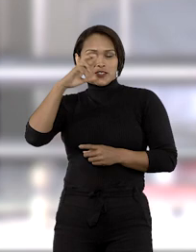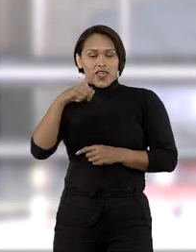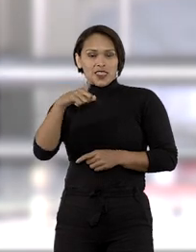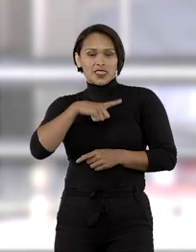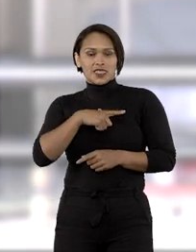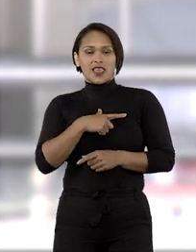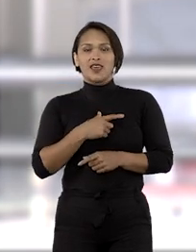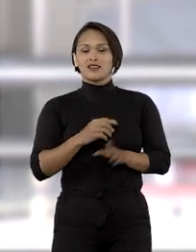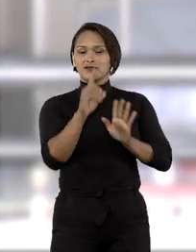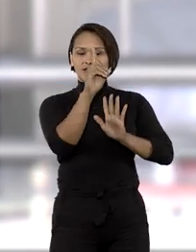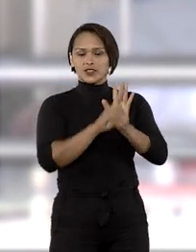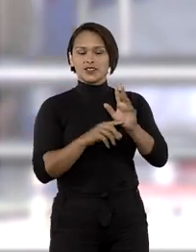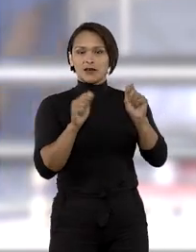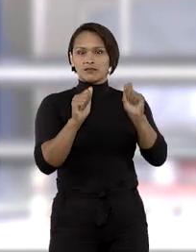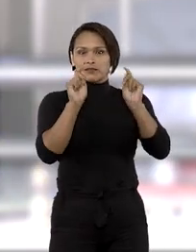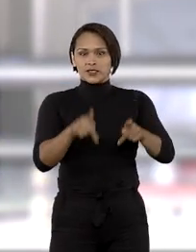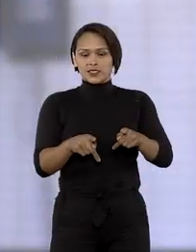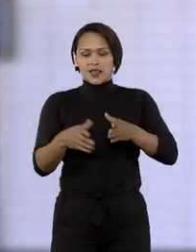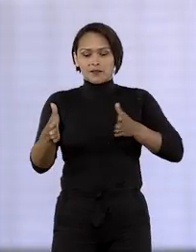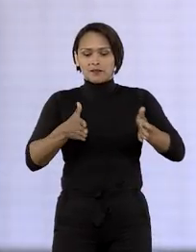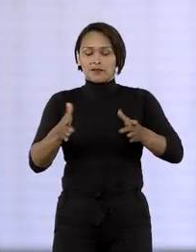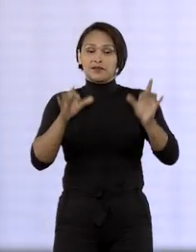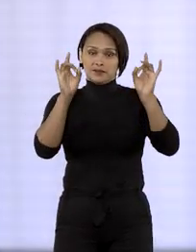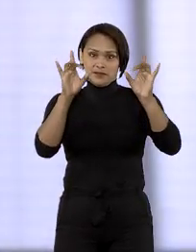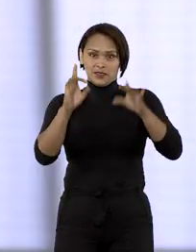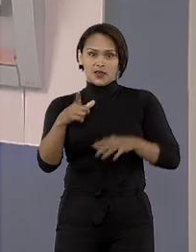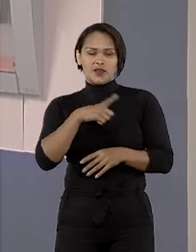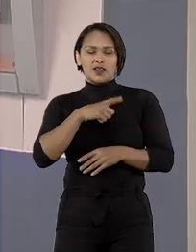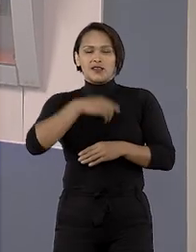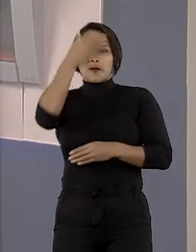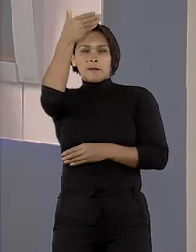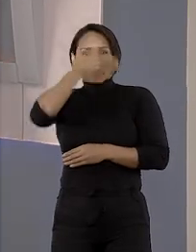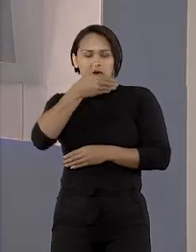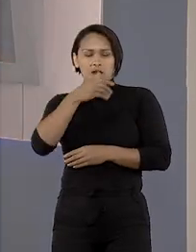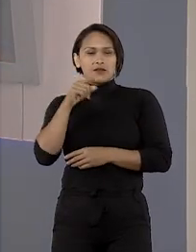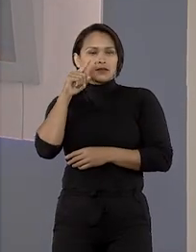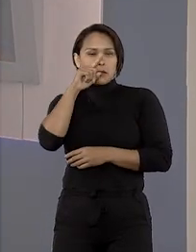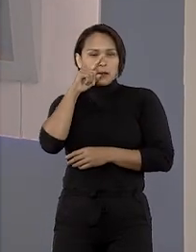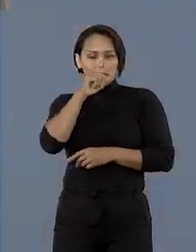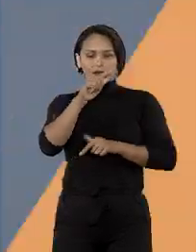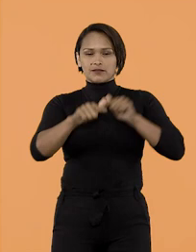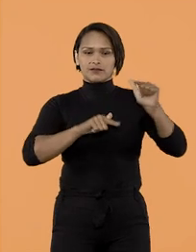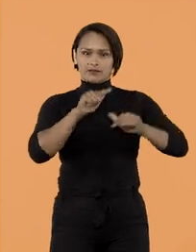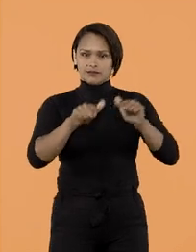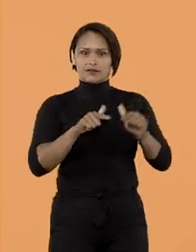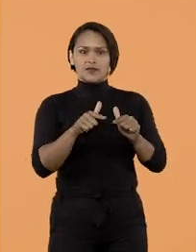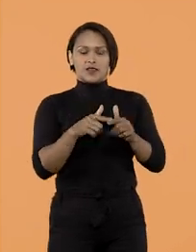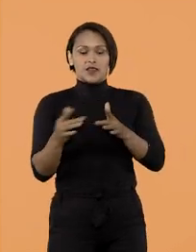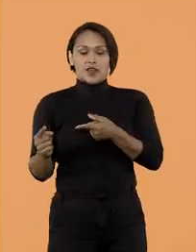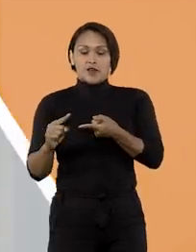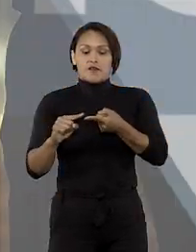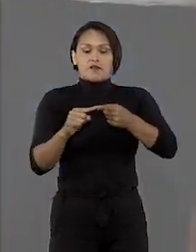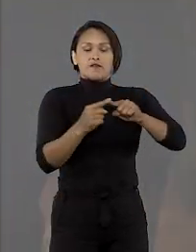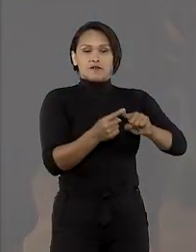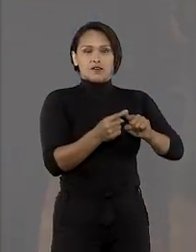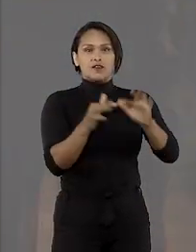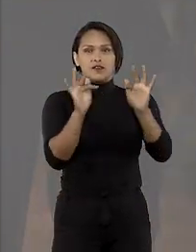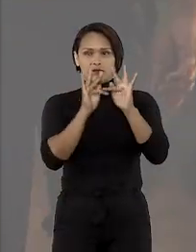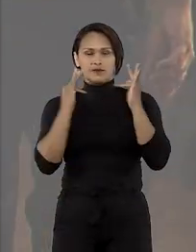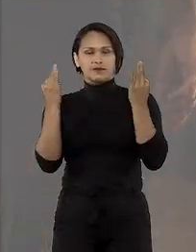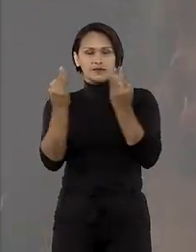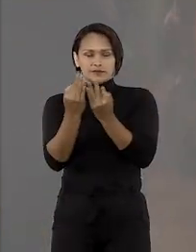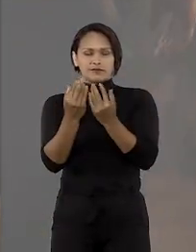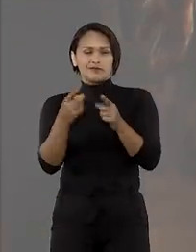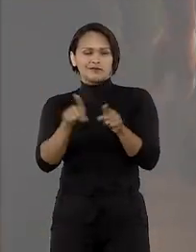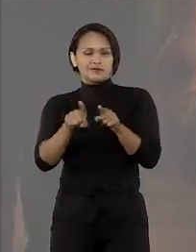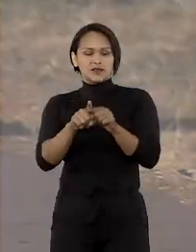direito à aposentadoria por tempo especial, desde que haja prova da periculosidade. Vínculo sócio-afetivo